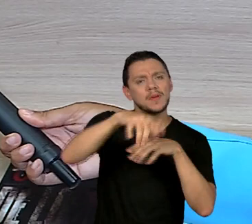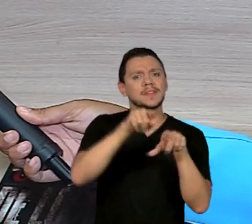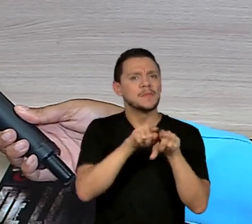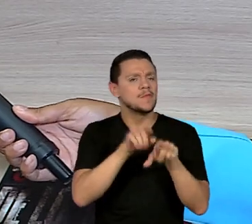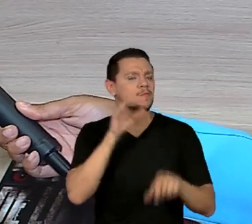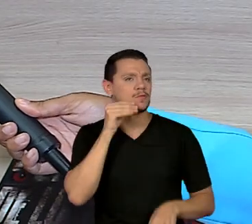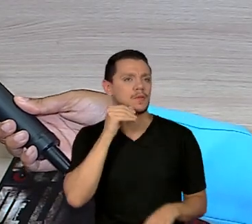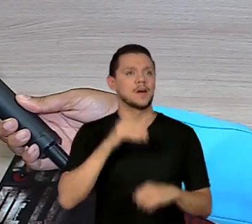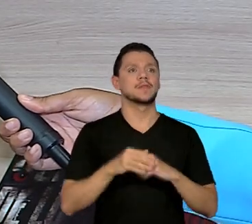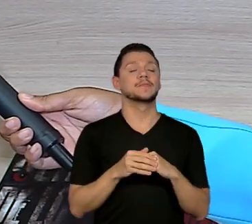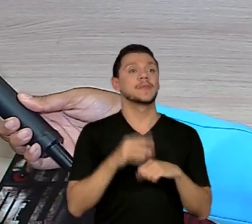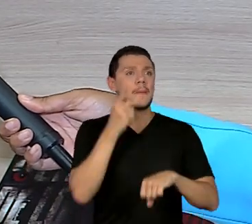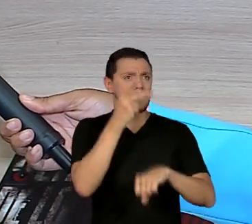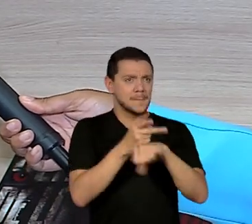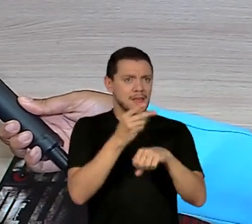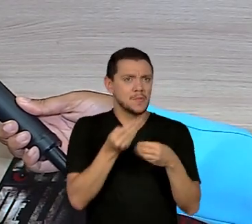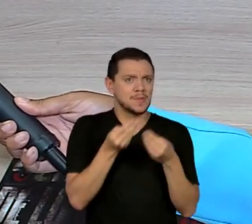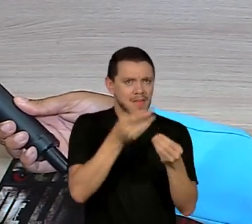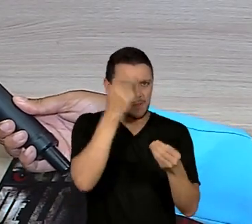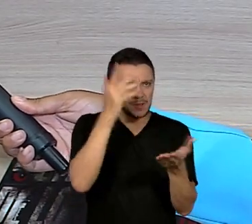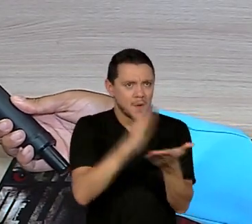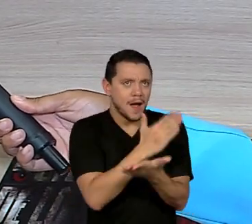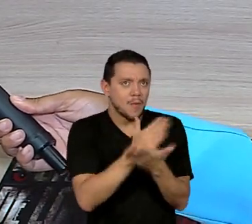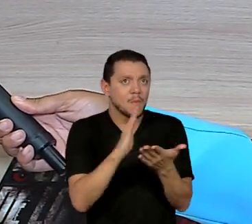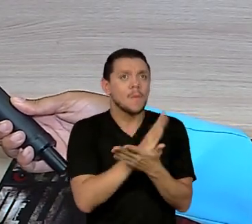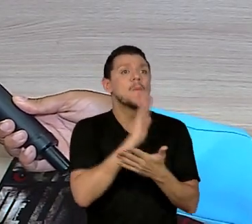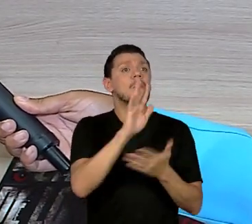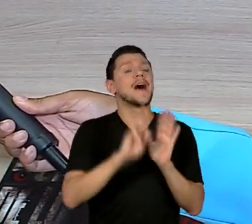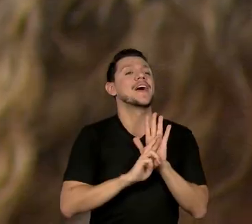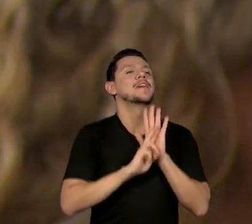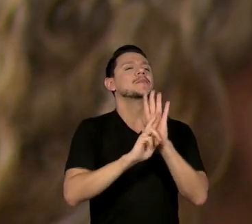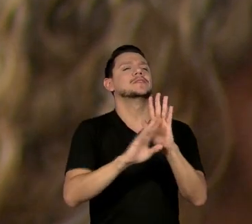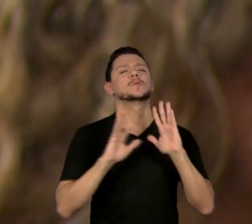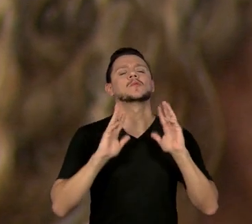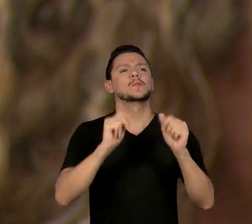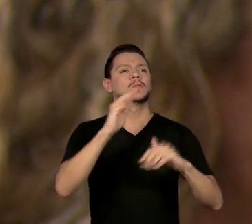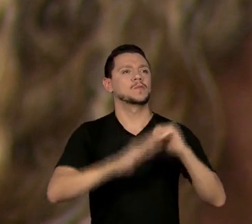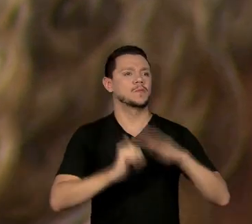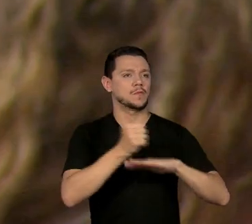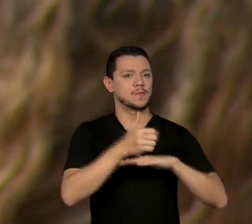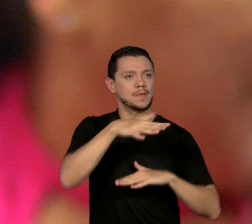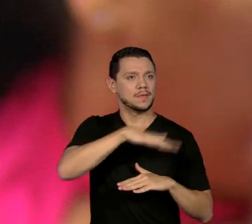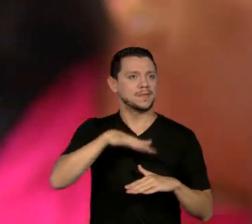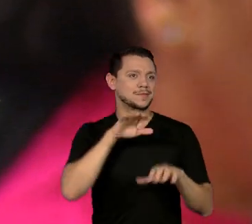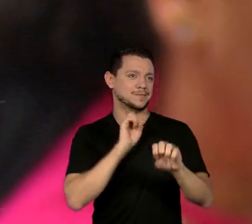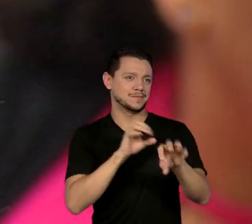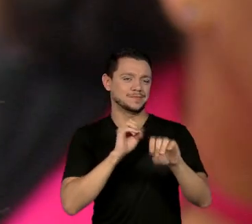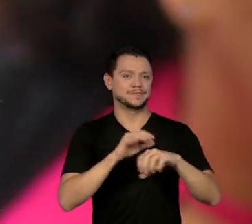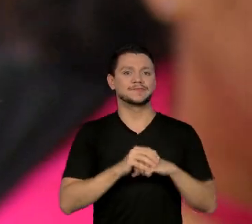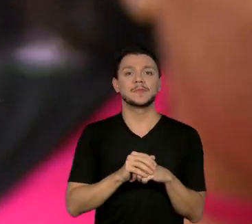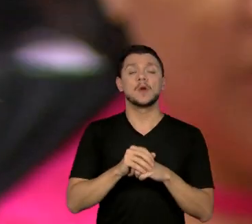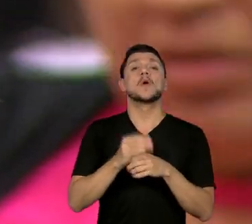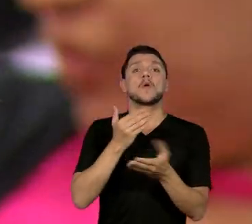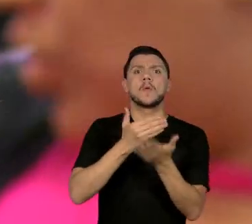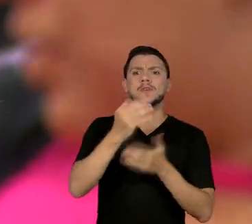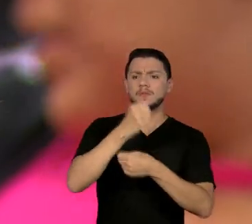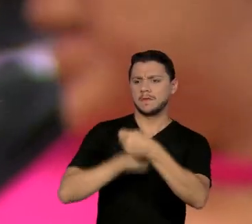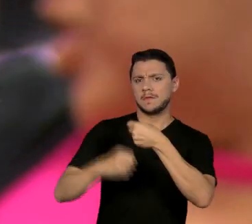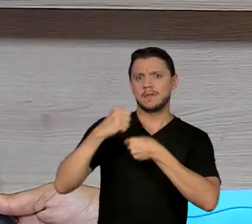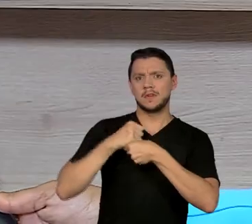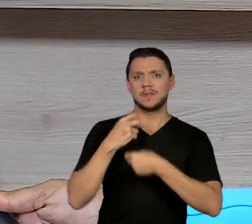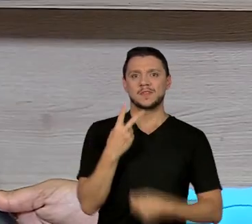algumas pessoas, mas que estão representando todos os profissionais da educação. A partir de 2019, a gente entendeu a